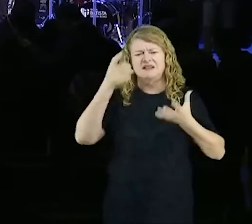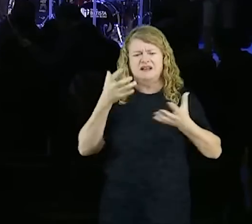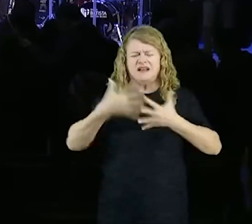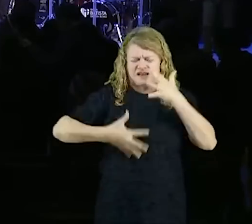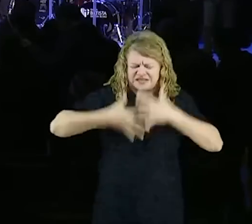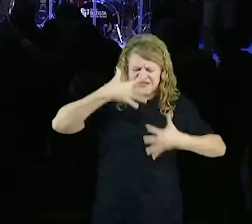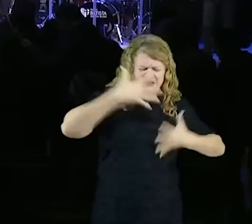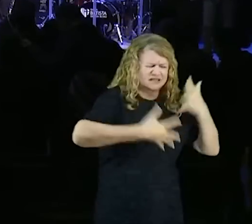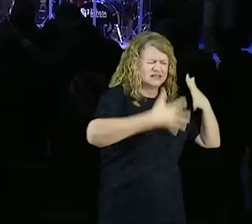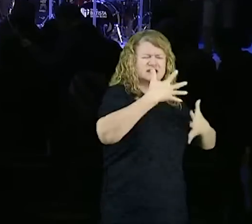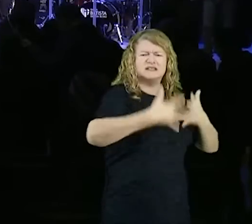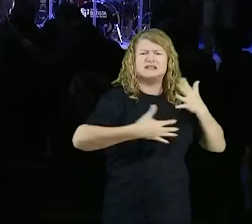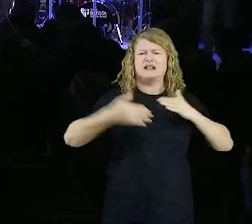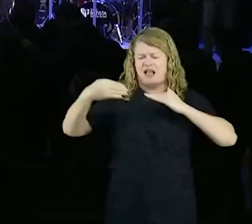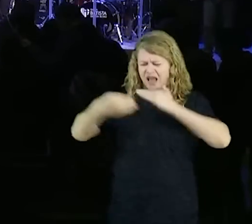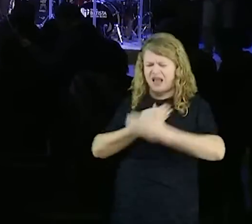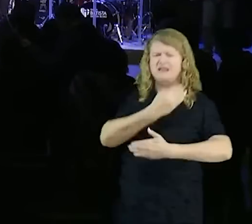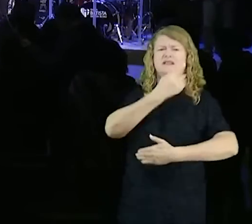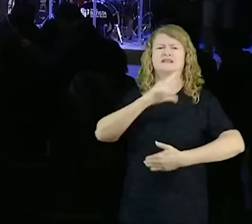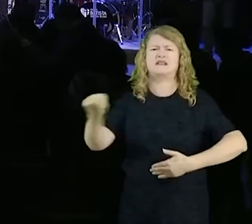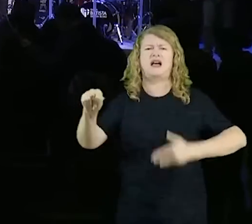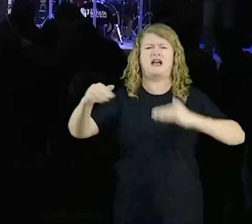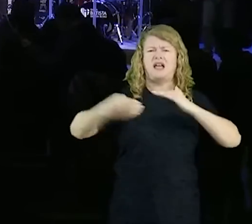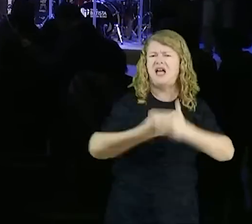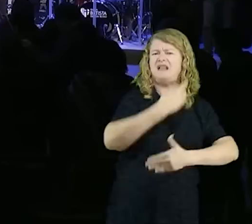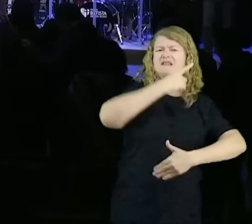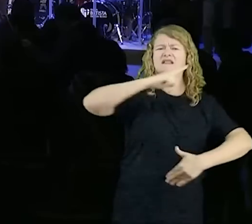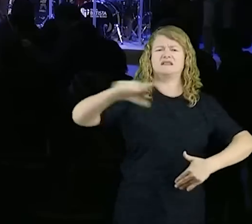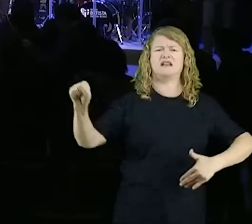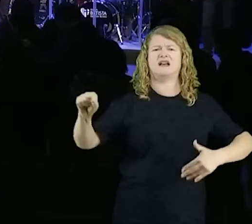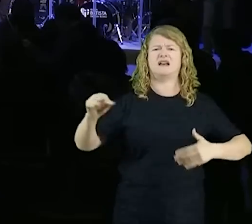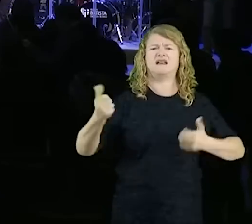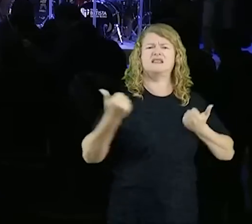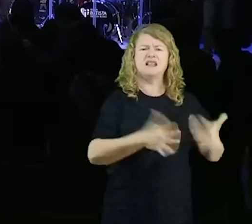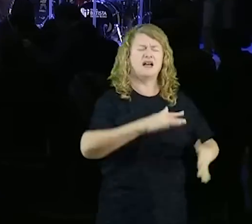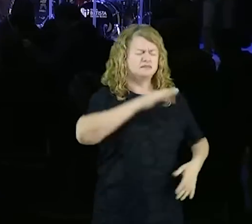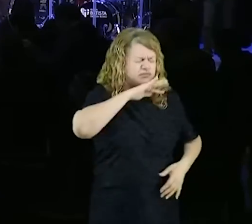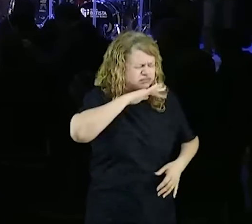andam entrando e saindo na vida, trazendo miséria, desgraça,